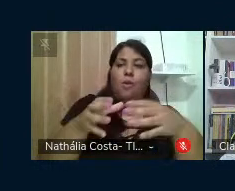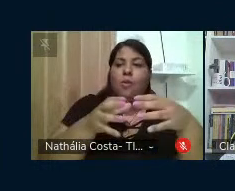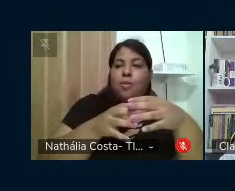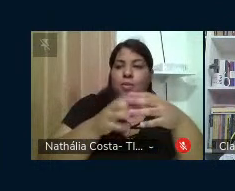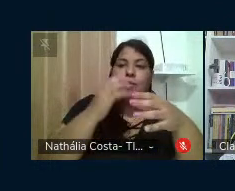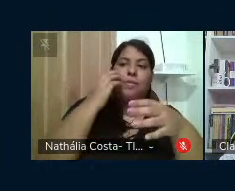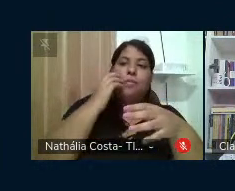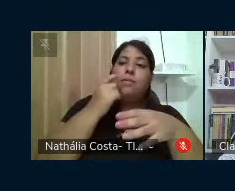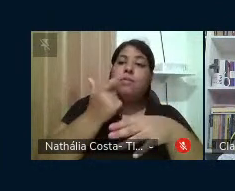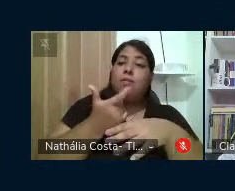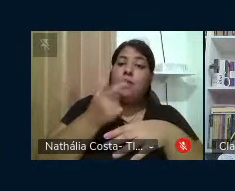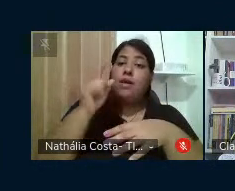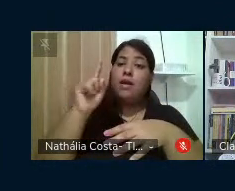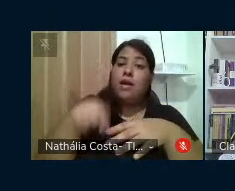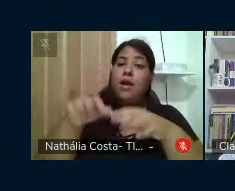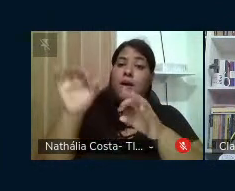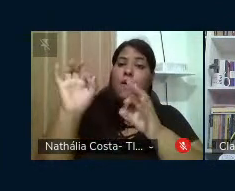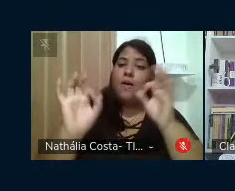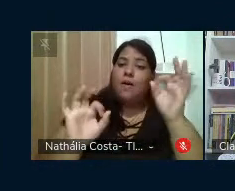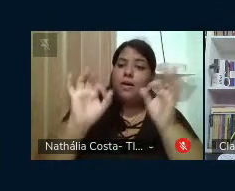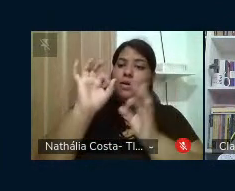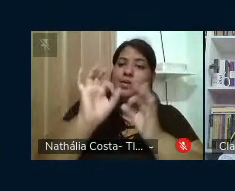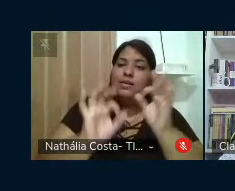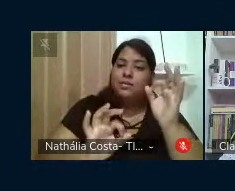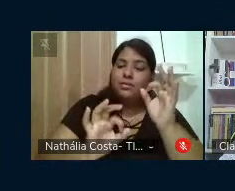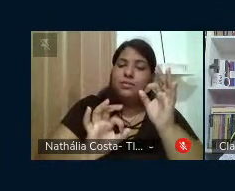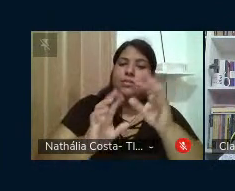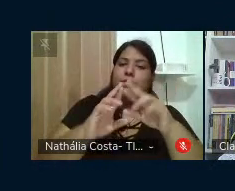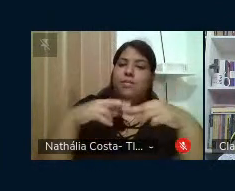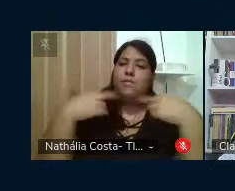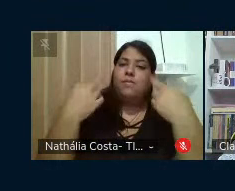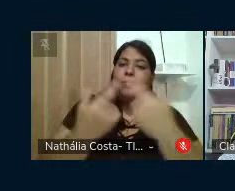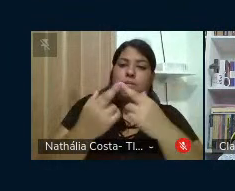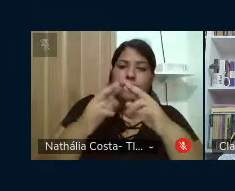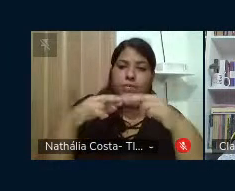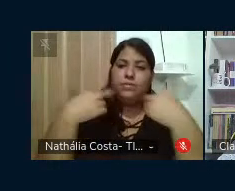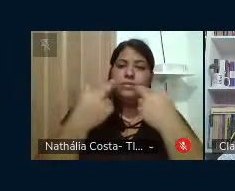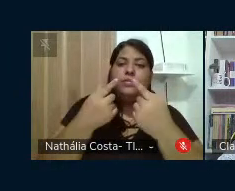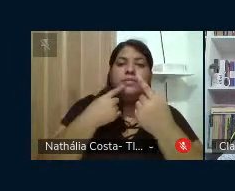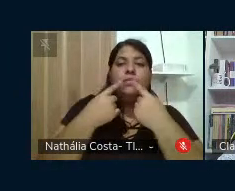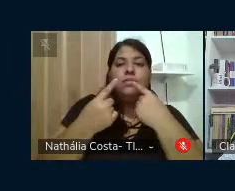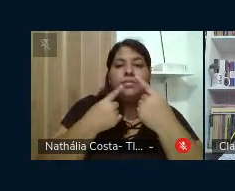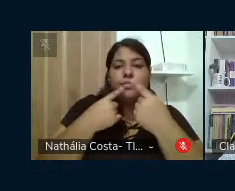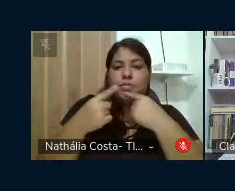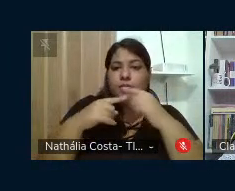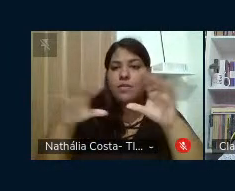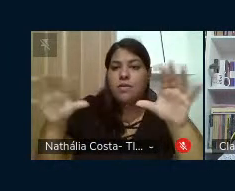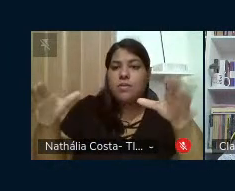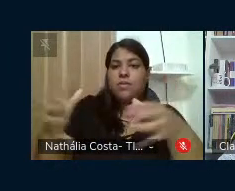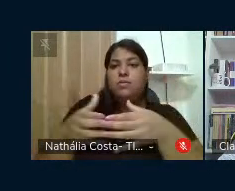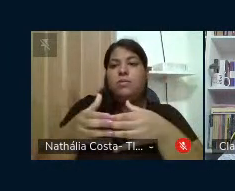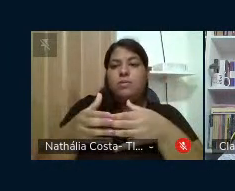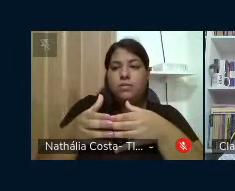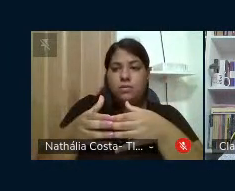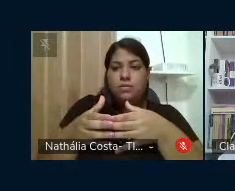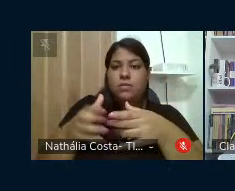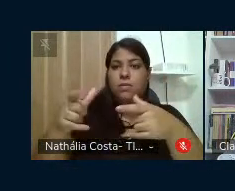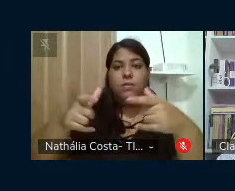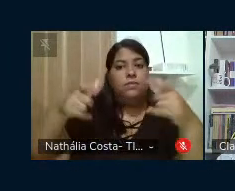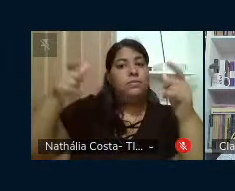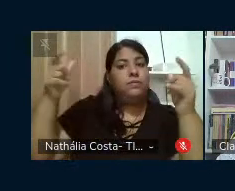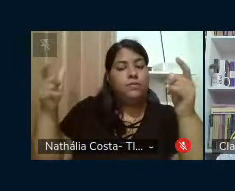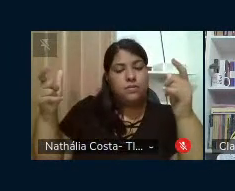foi construído durante várias reuniões dialógicas com o coletivo grande